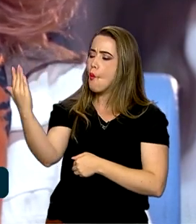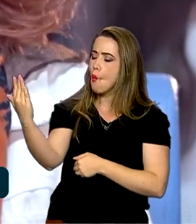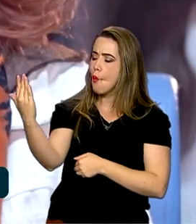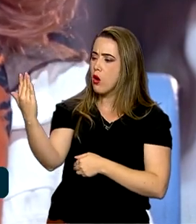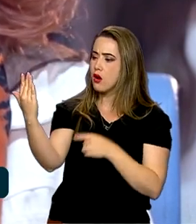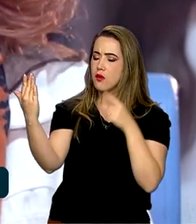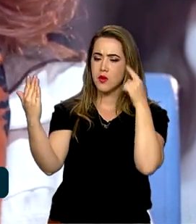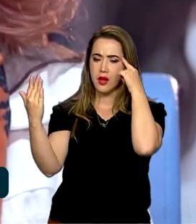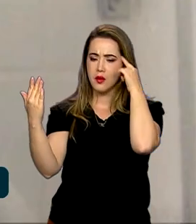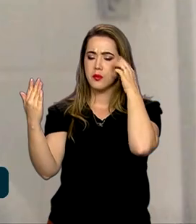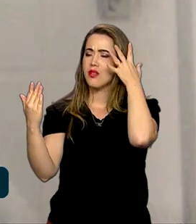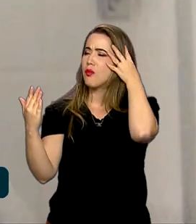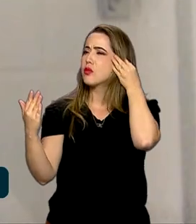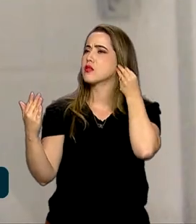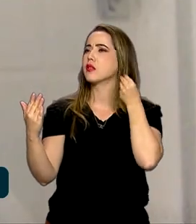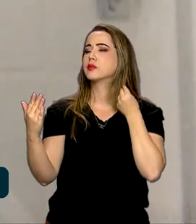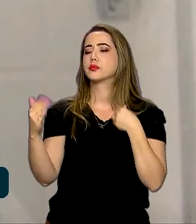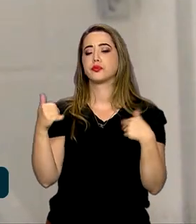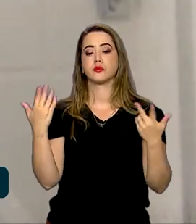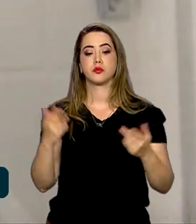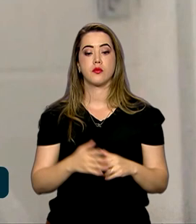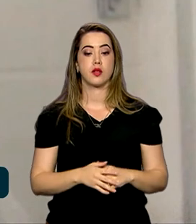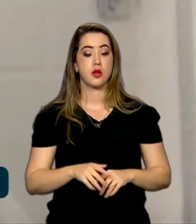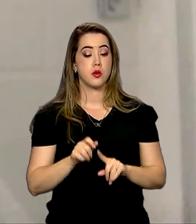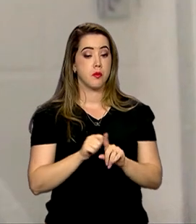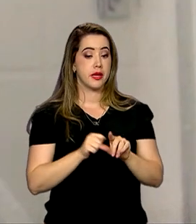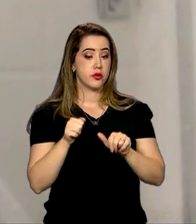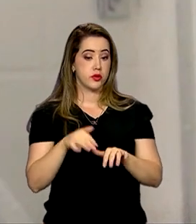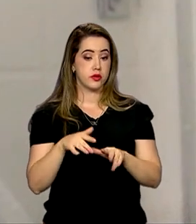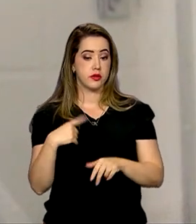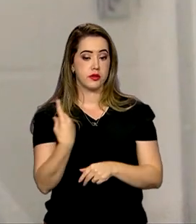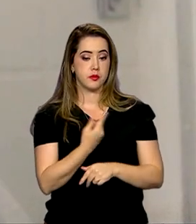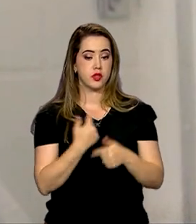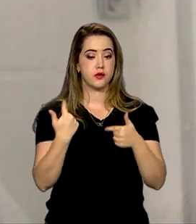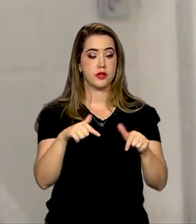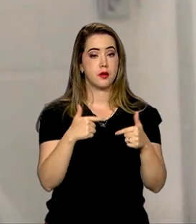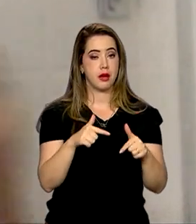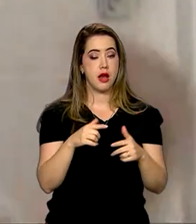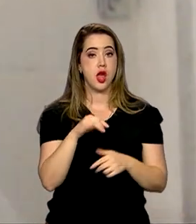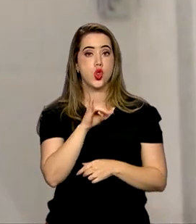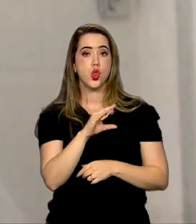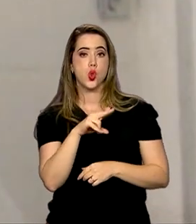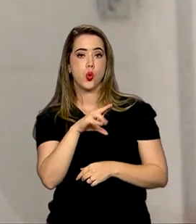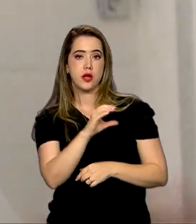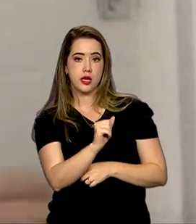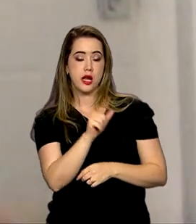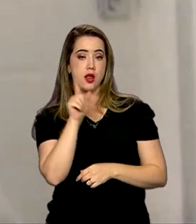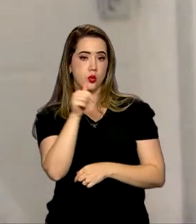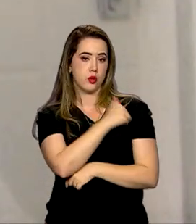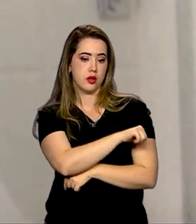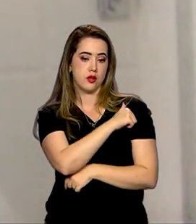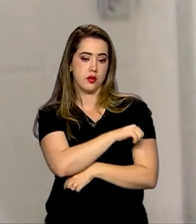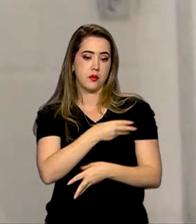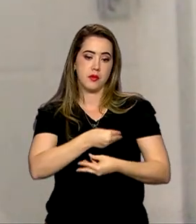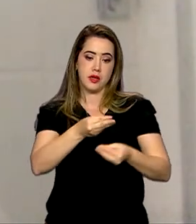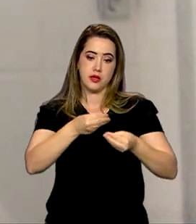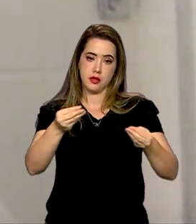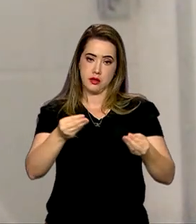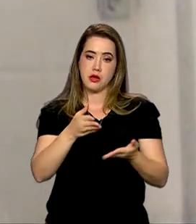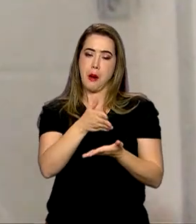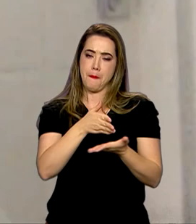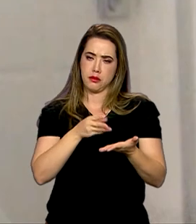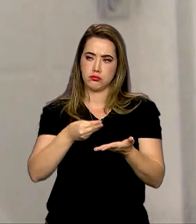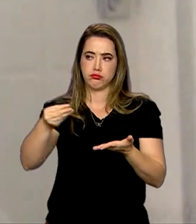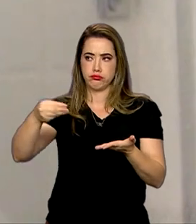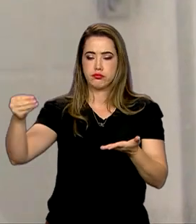pisava nos meus cabelos. Em setembro a gente vai fazer uma ação no Inca, que é no Rio de Janeiro, para entregar parte dessas